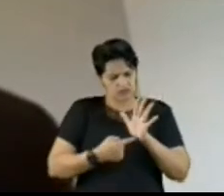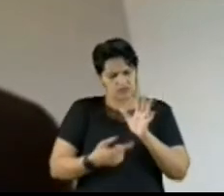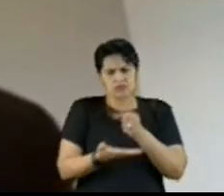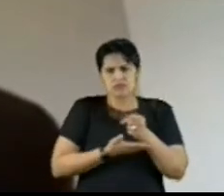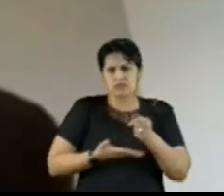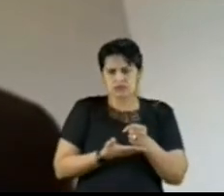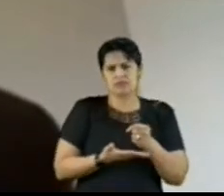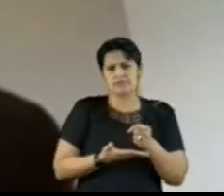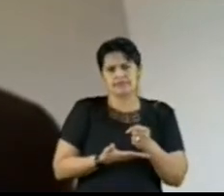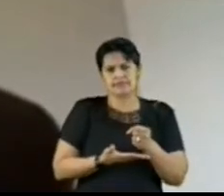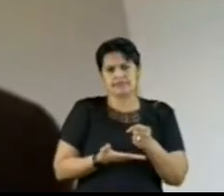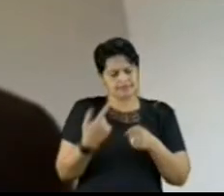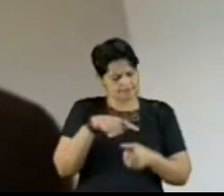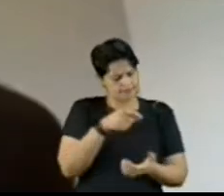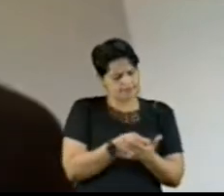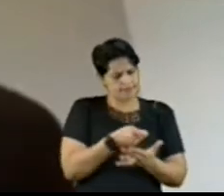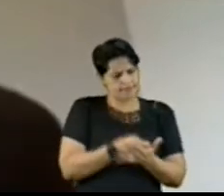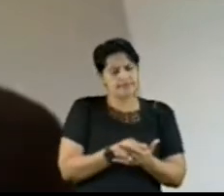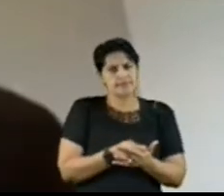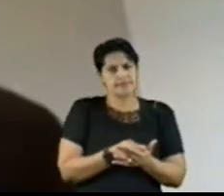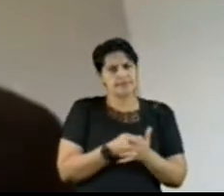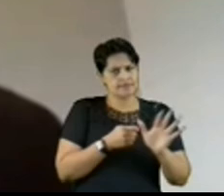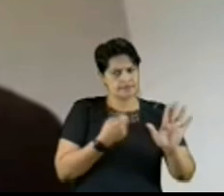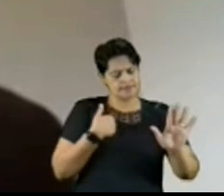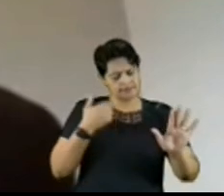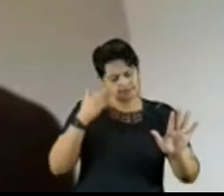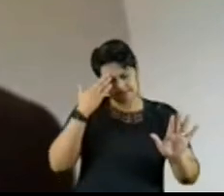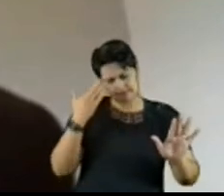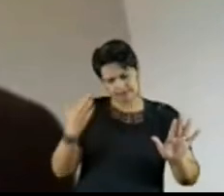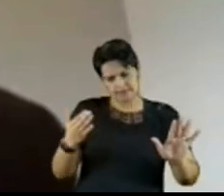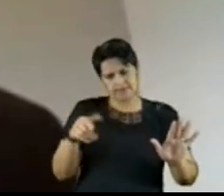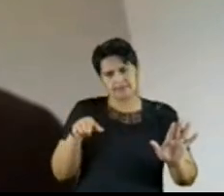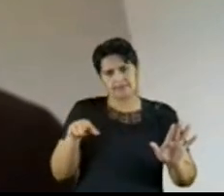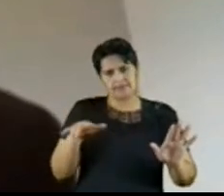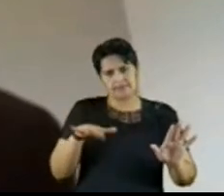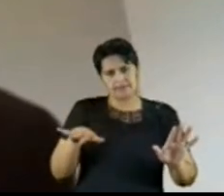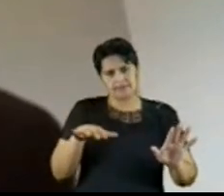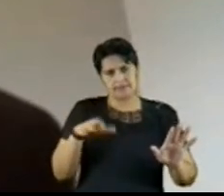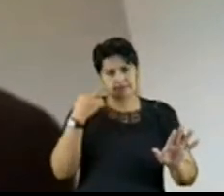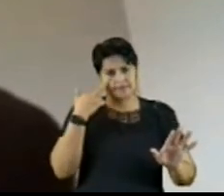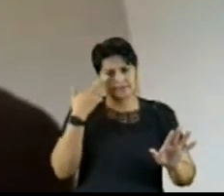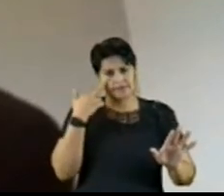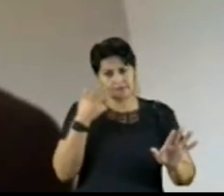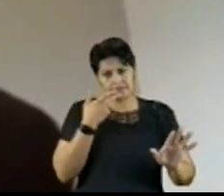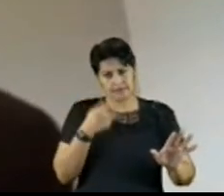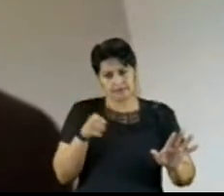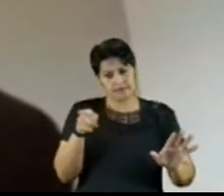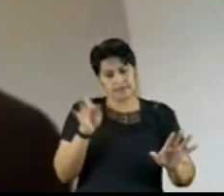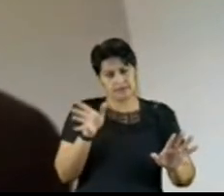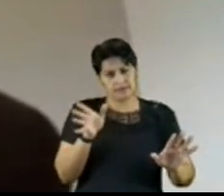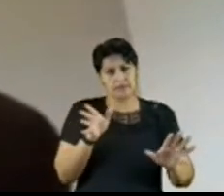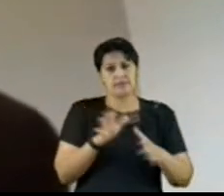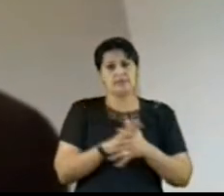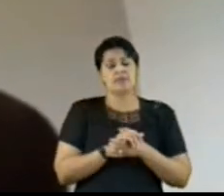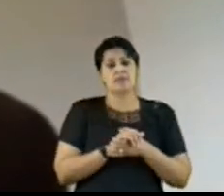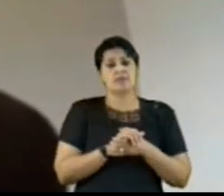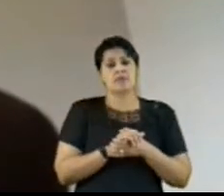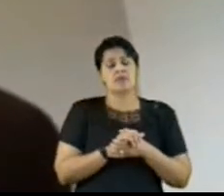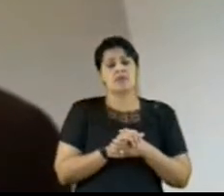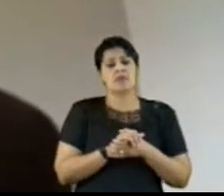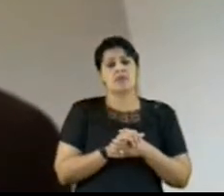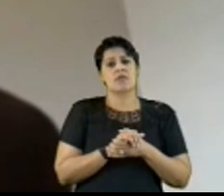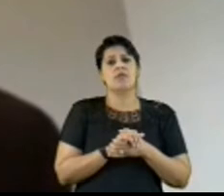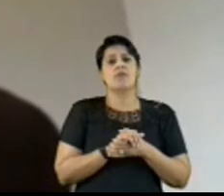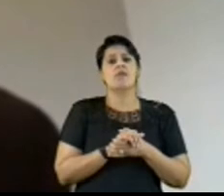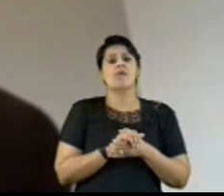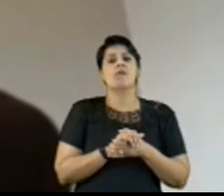agradeço, e, como disse, muito competente manifestação do ministro Carreiro, quando sua excelência aborda essa questão